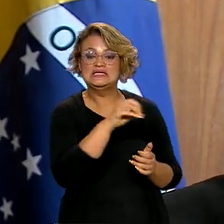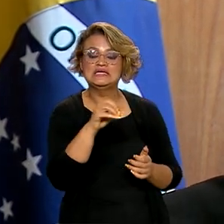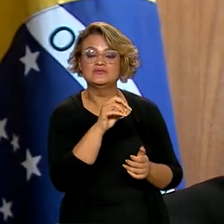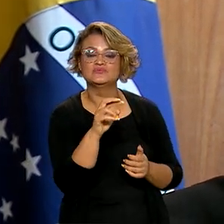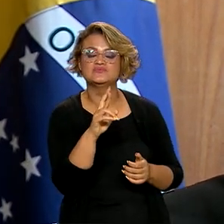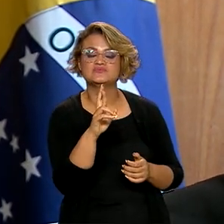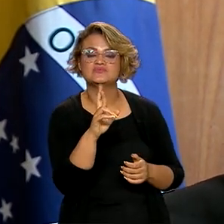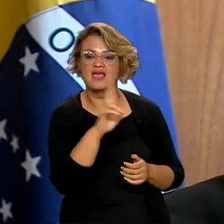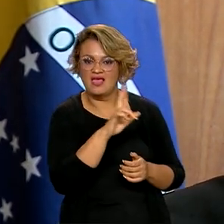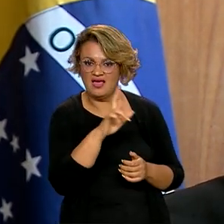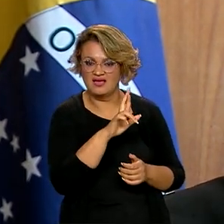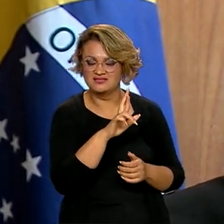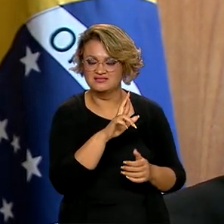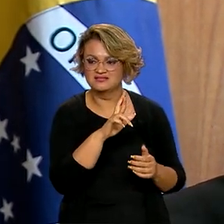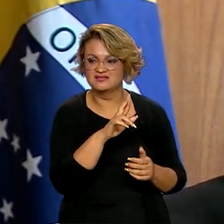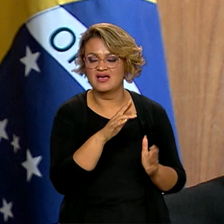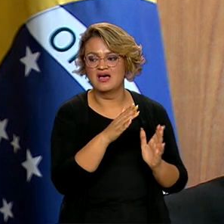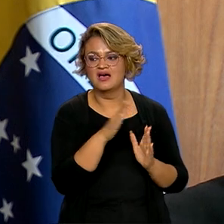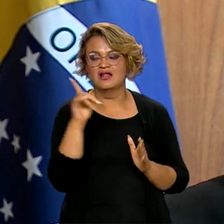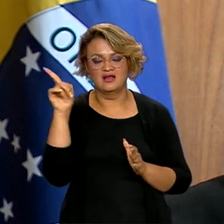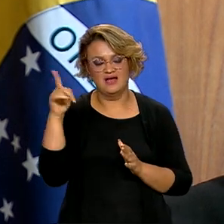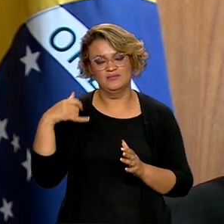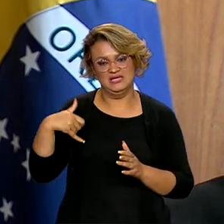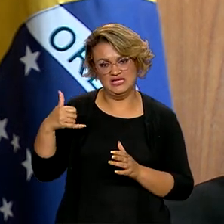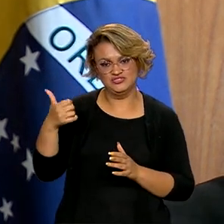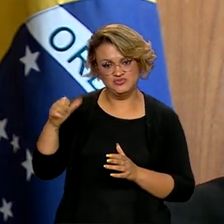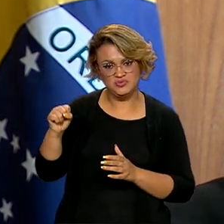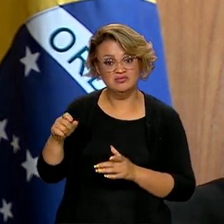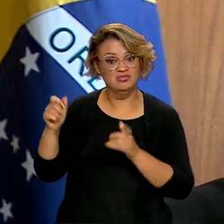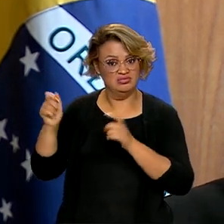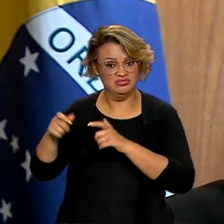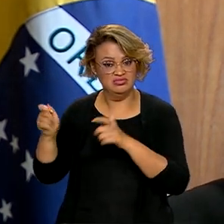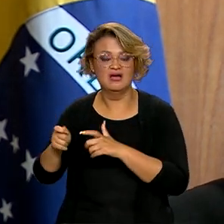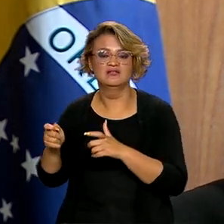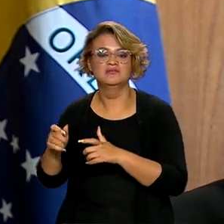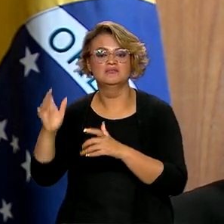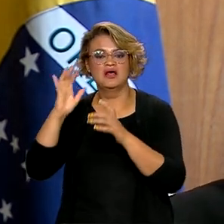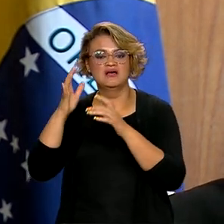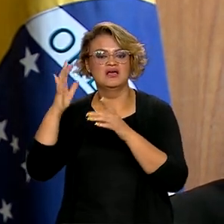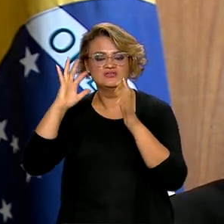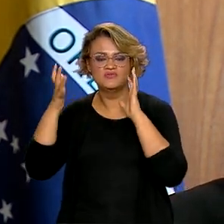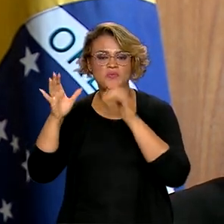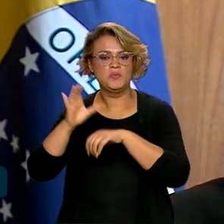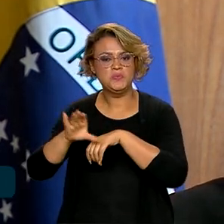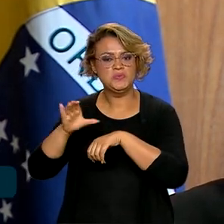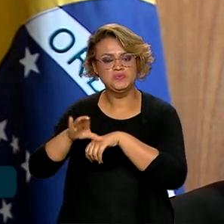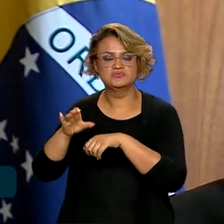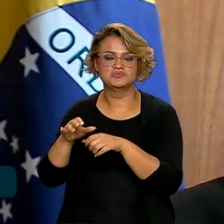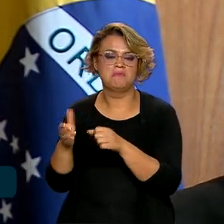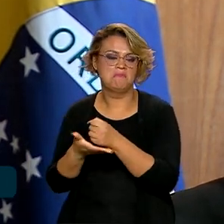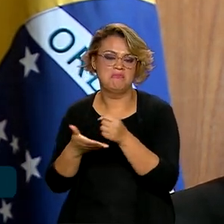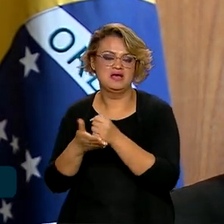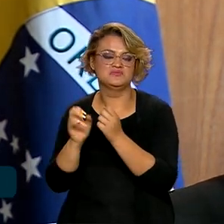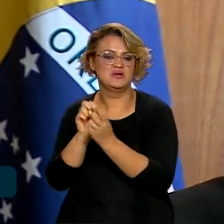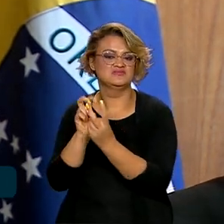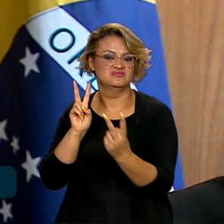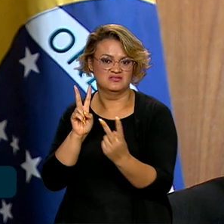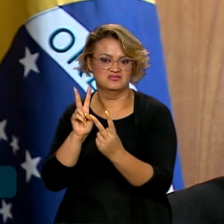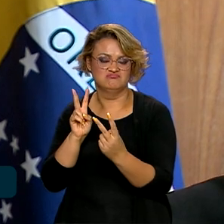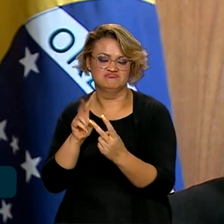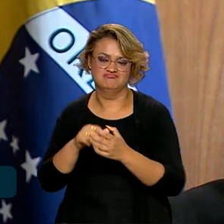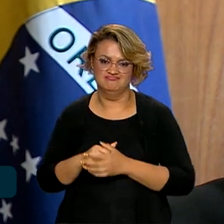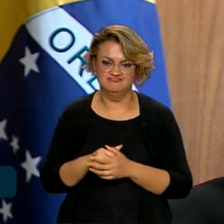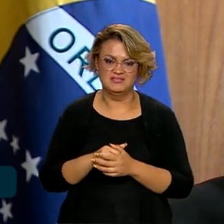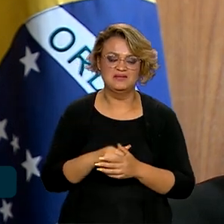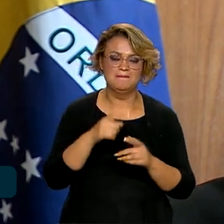renda com 18 anos durante 5 anos, que é mais do que o suficiente para cobrir um curso universitário híbrido hoje. Ou seja, aquele que é um EAD ou